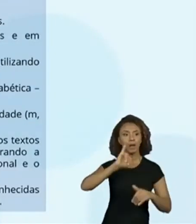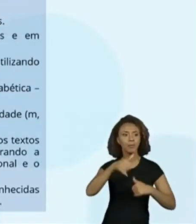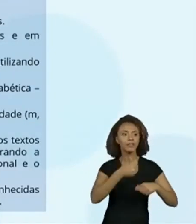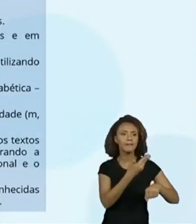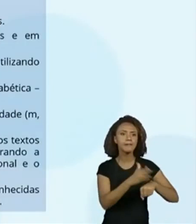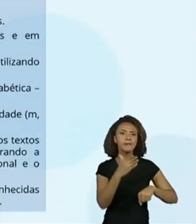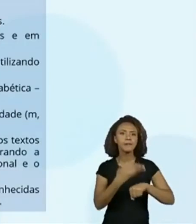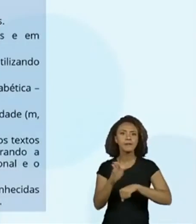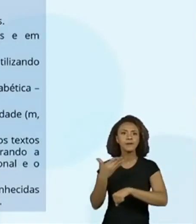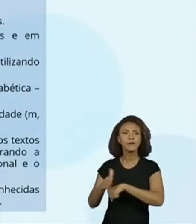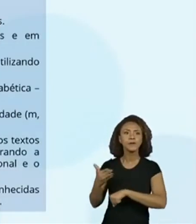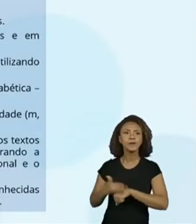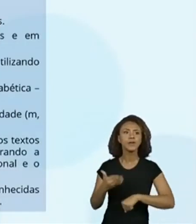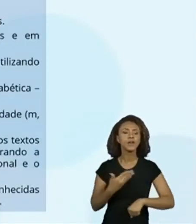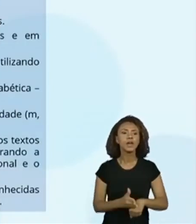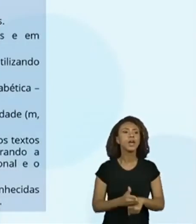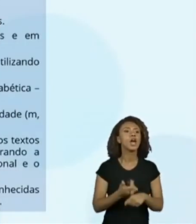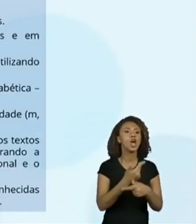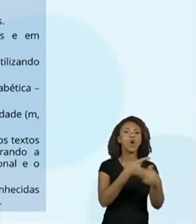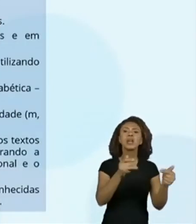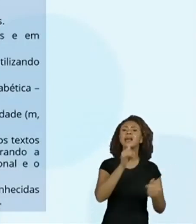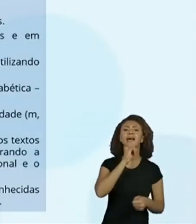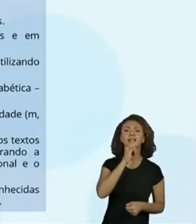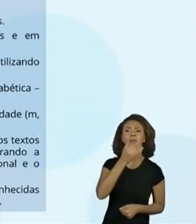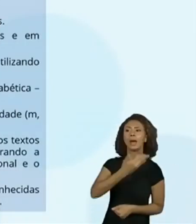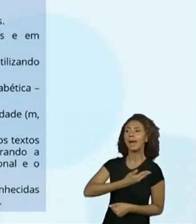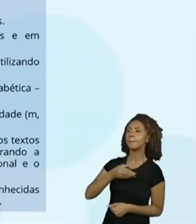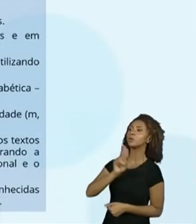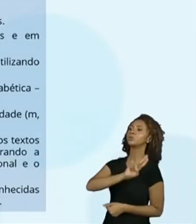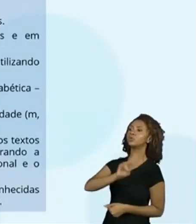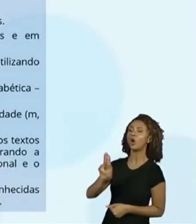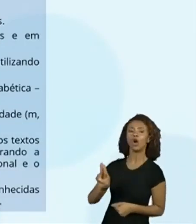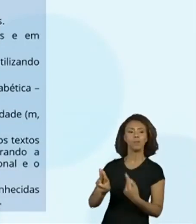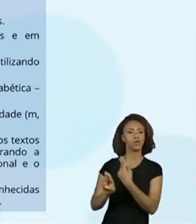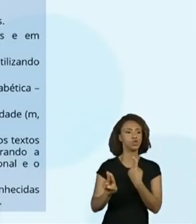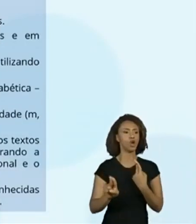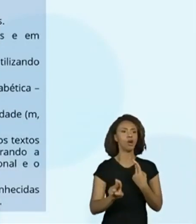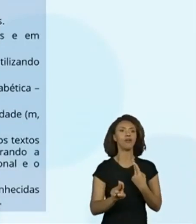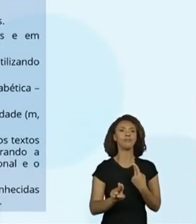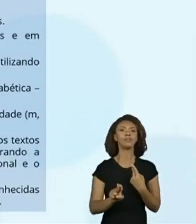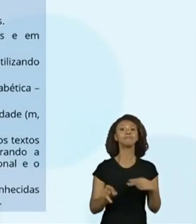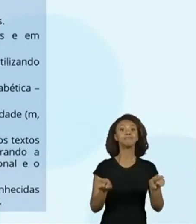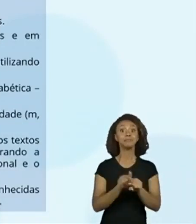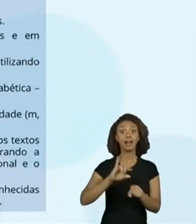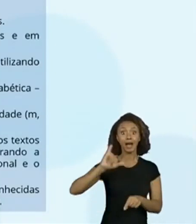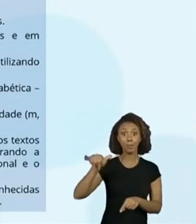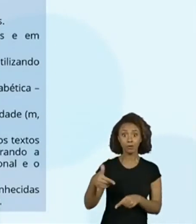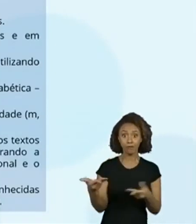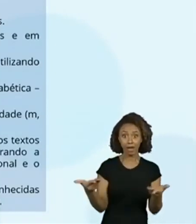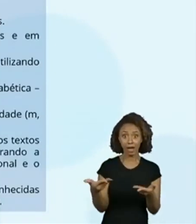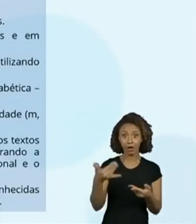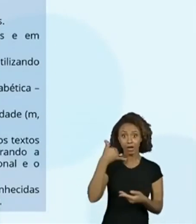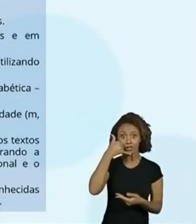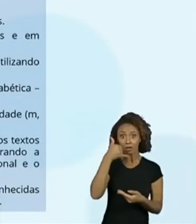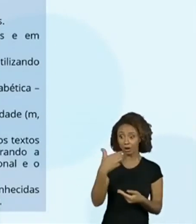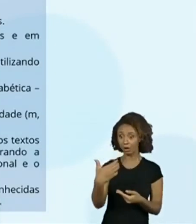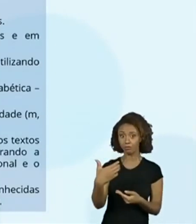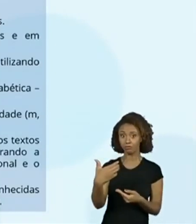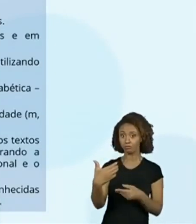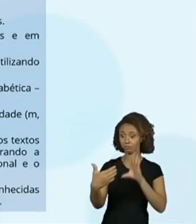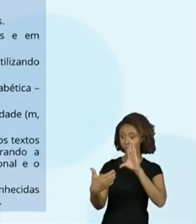estáveis, como o próprio nome e dos colegas. Para quem printa a tela, aproveita para printar a tela, já que está aqui para vocês.